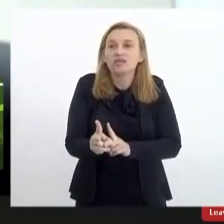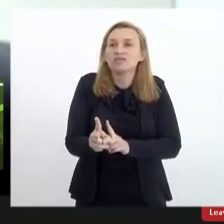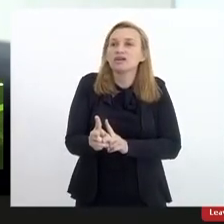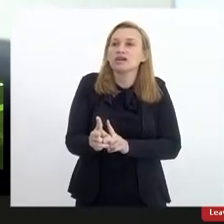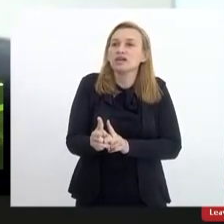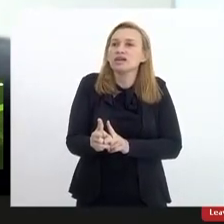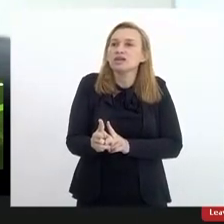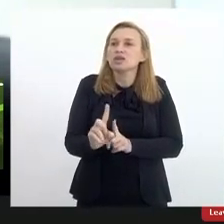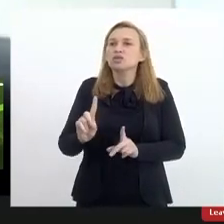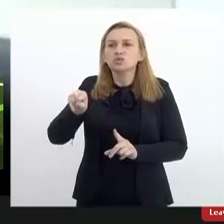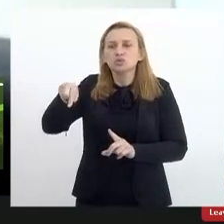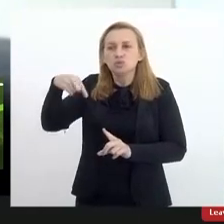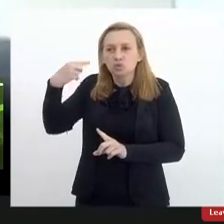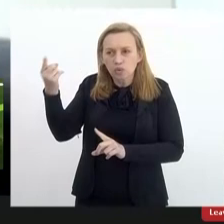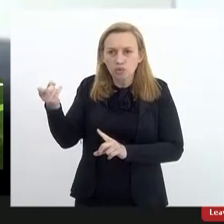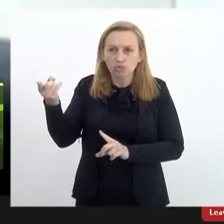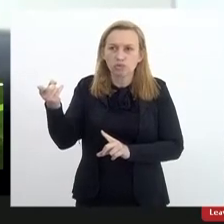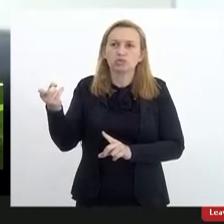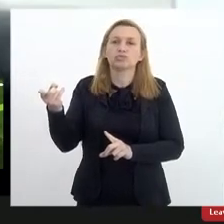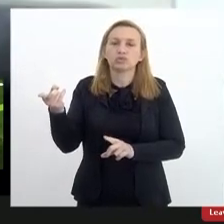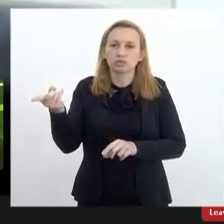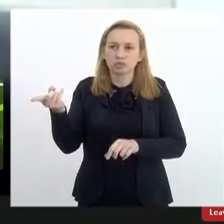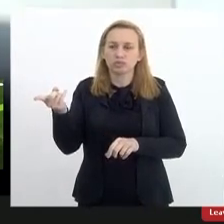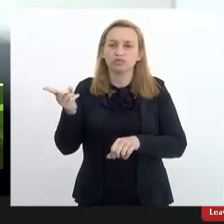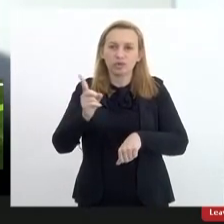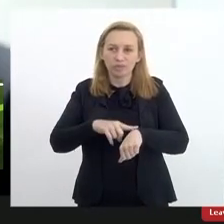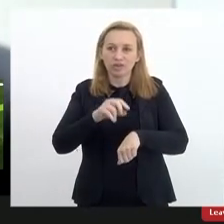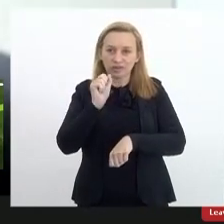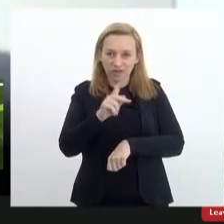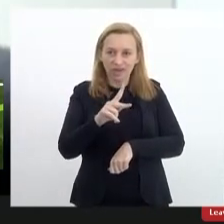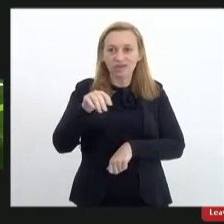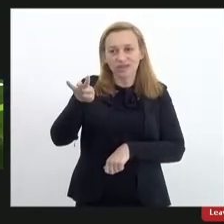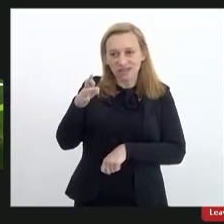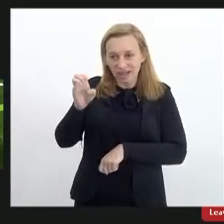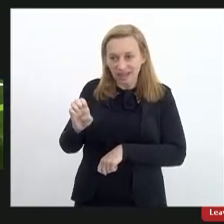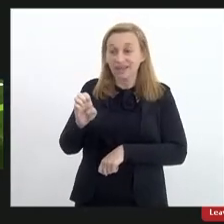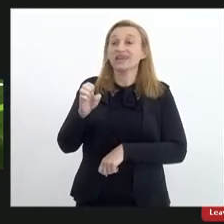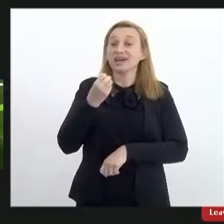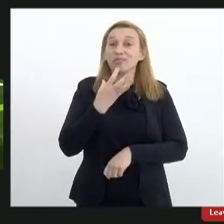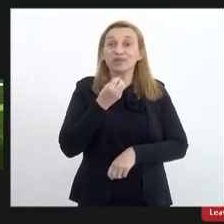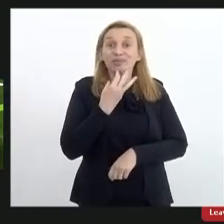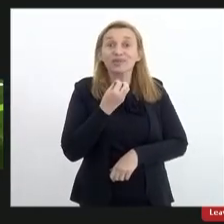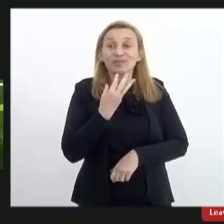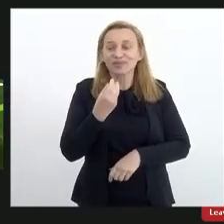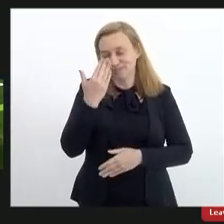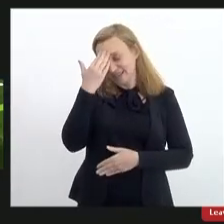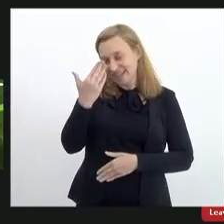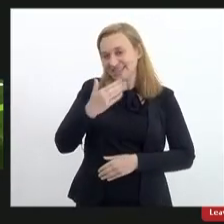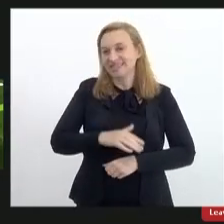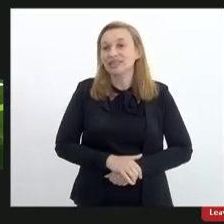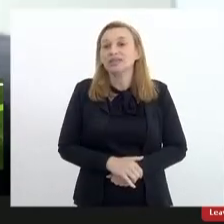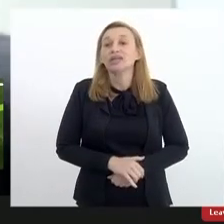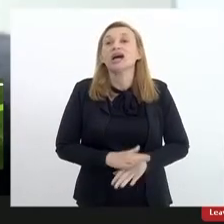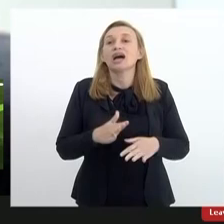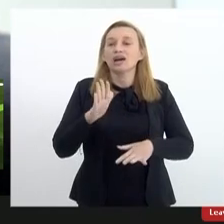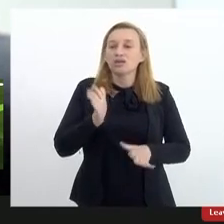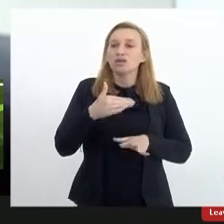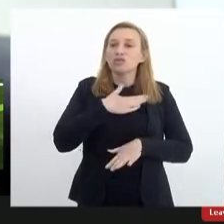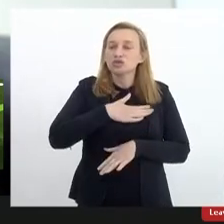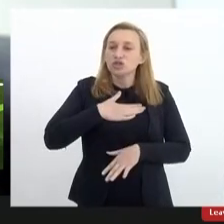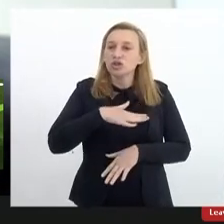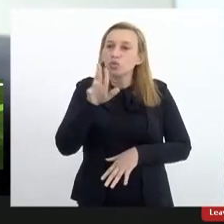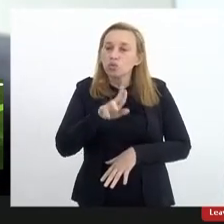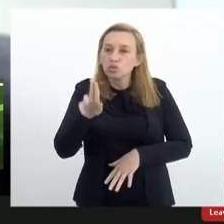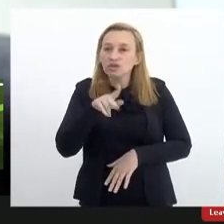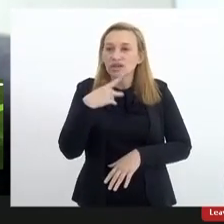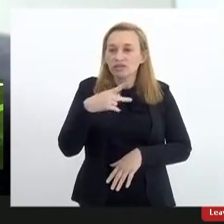dê num próximo espaço. Tá bom, Rosilene? Tá bom. Obrigado. Gostaria de chamar para fazer uso da